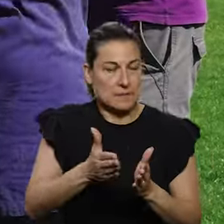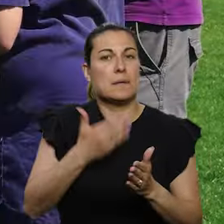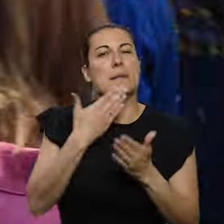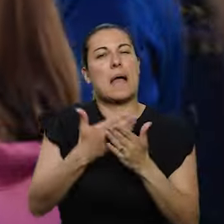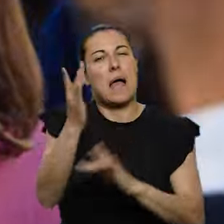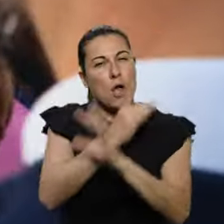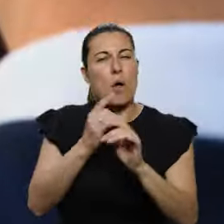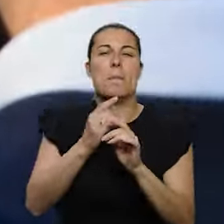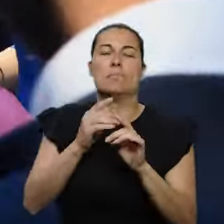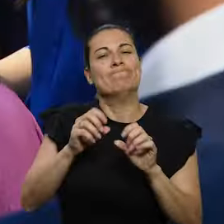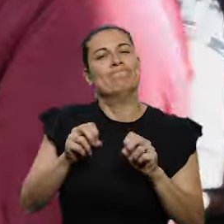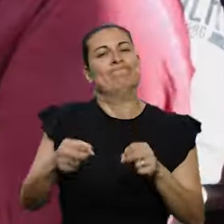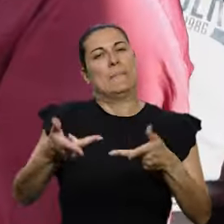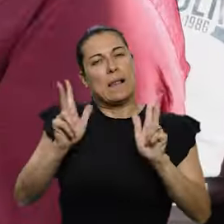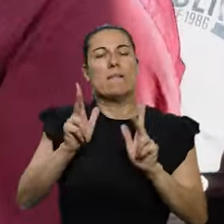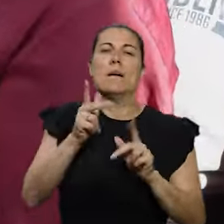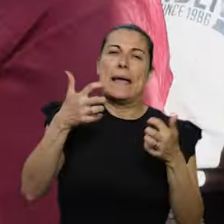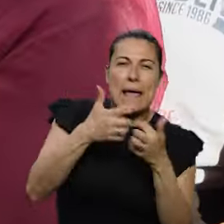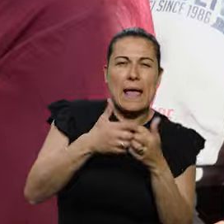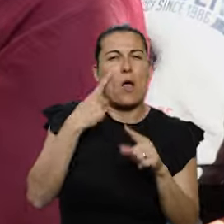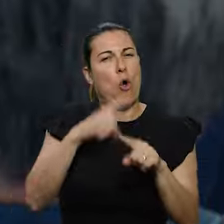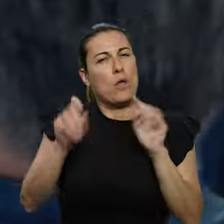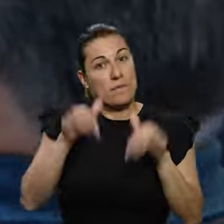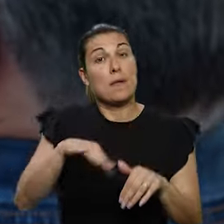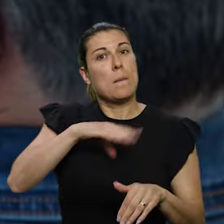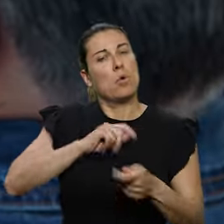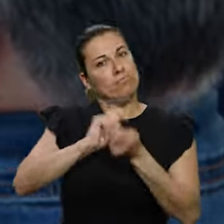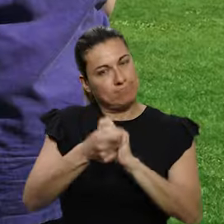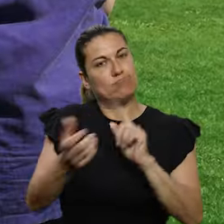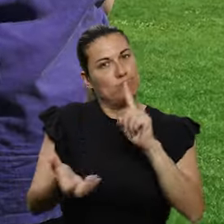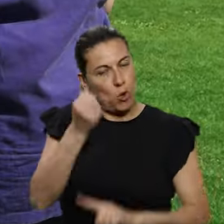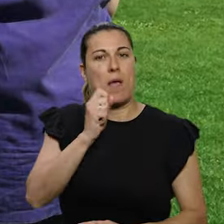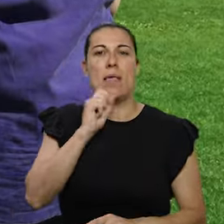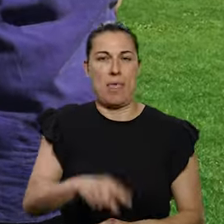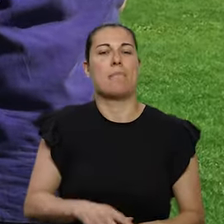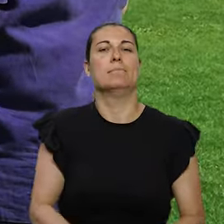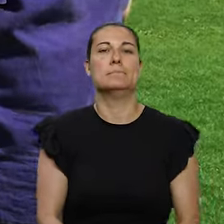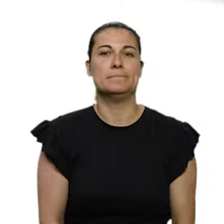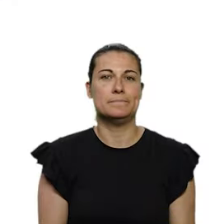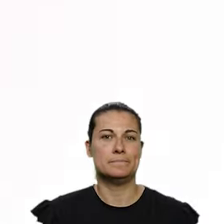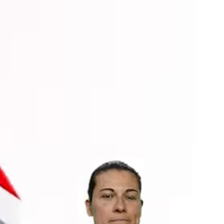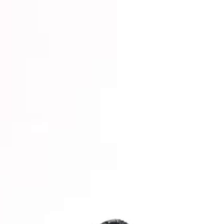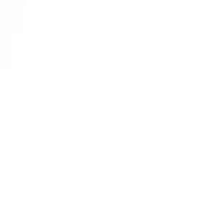votar por nós, para podermos imaginar uma Europa livre de ódio e de guerra, capaz de mudar o mundo.